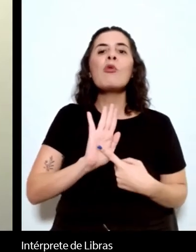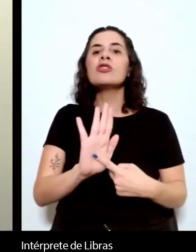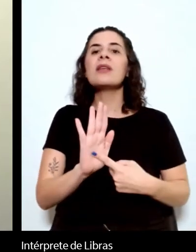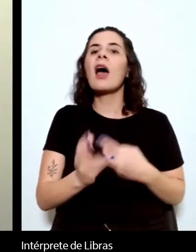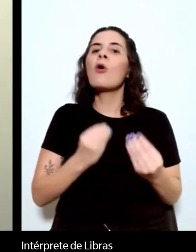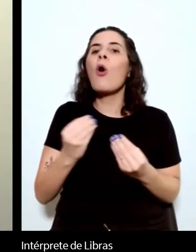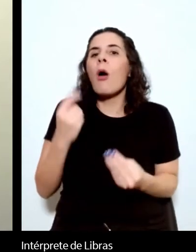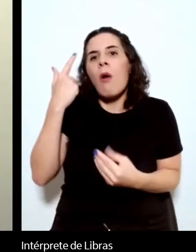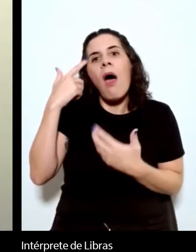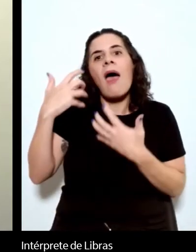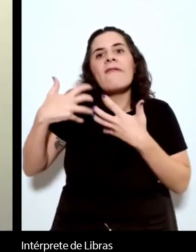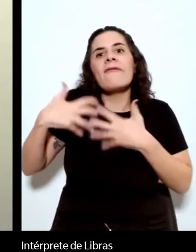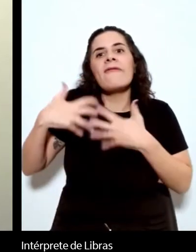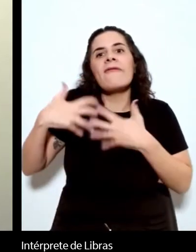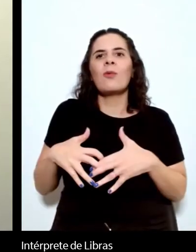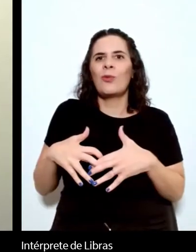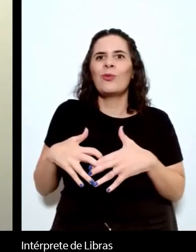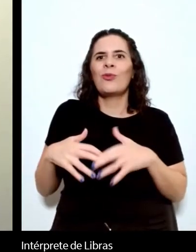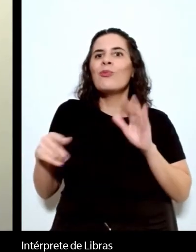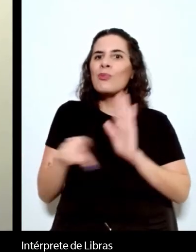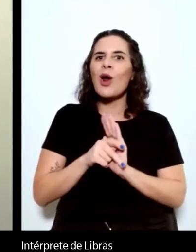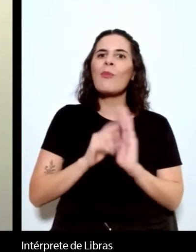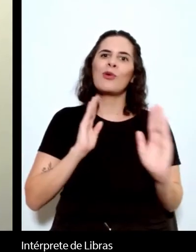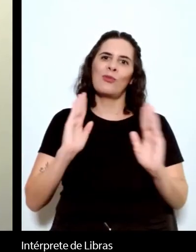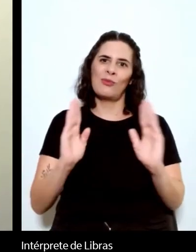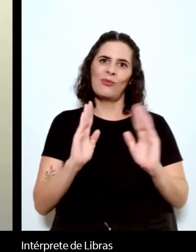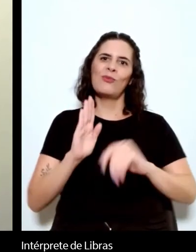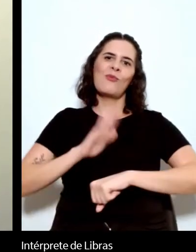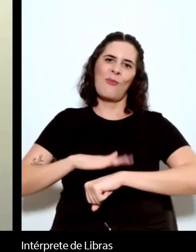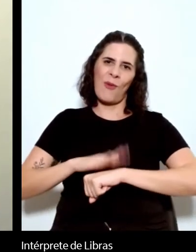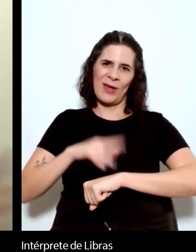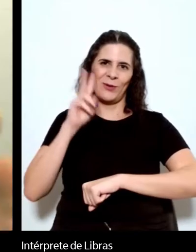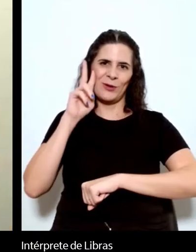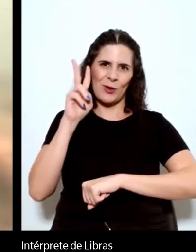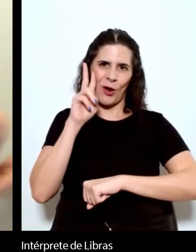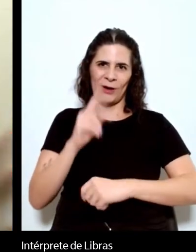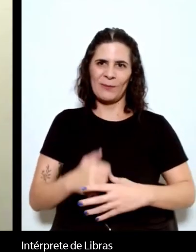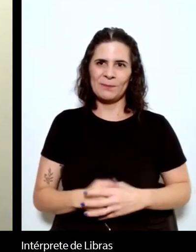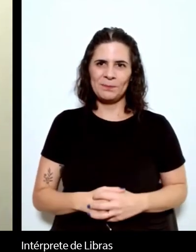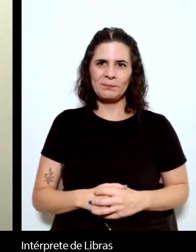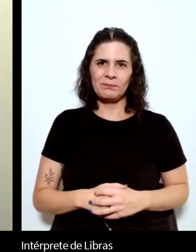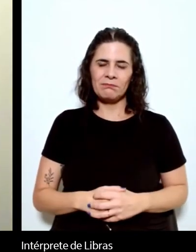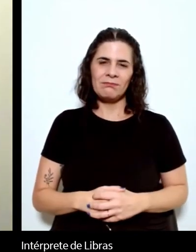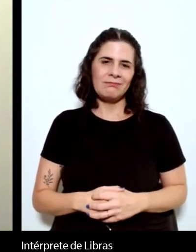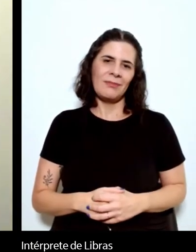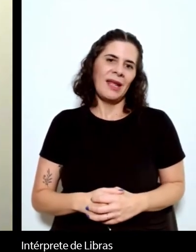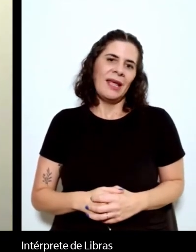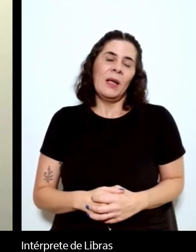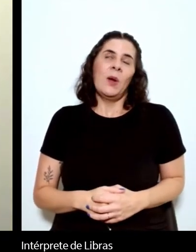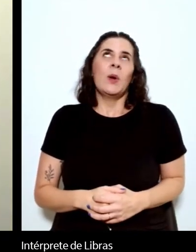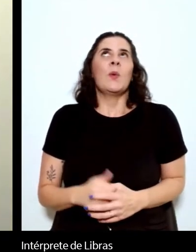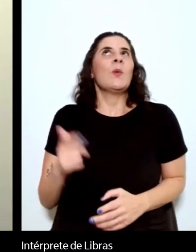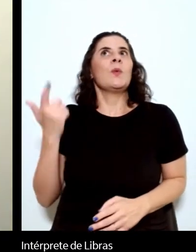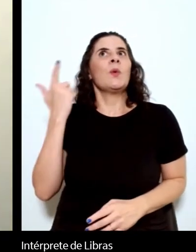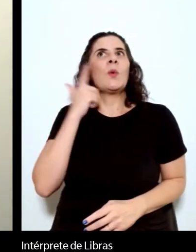e eu acho que digamos eu não consigo elaborar mais do que isso é o